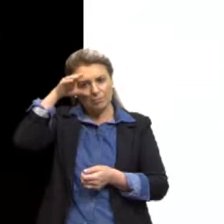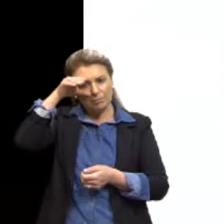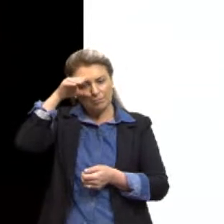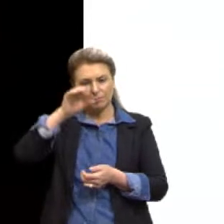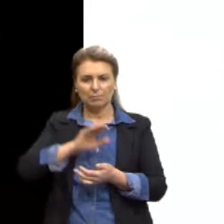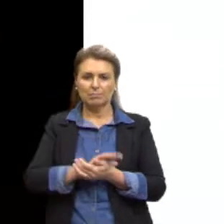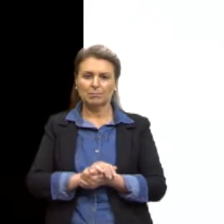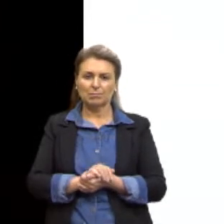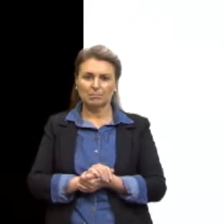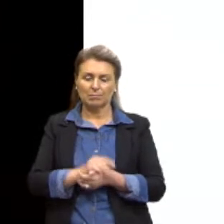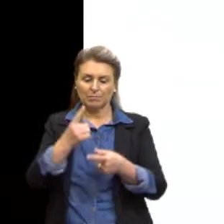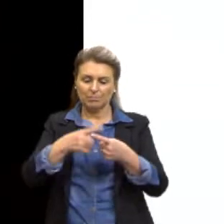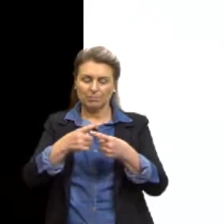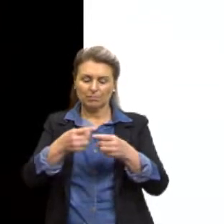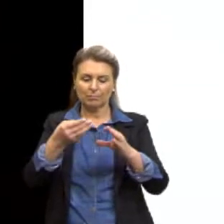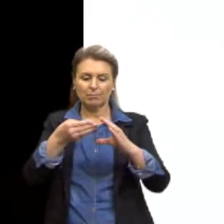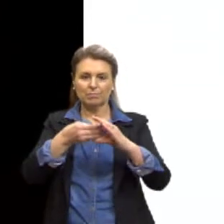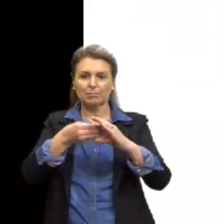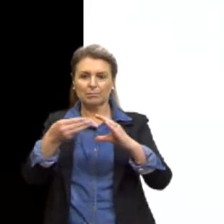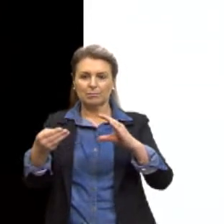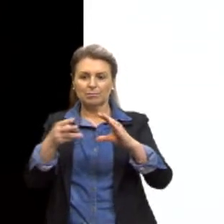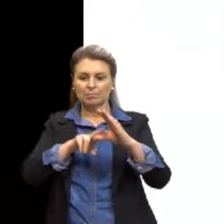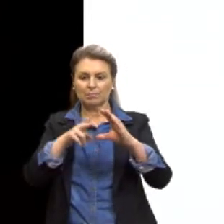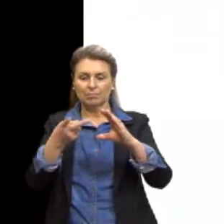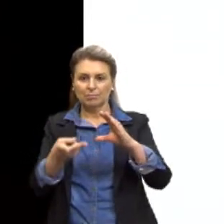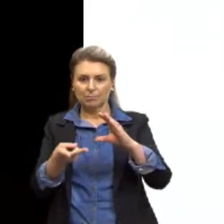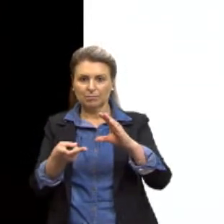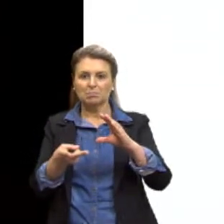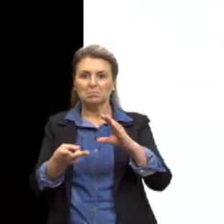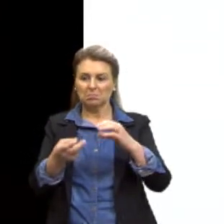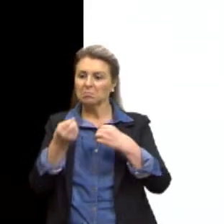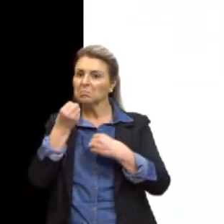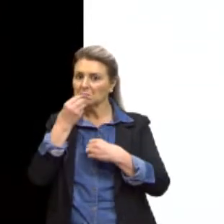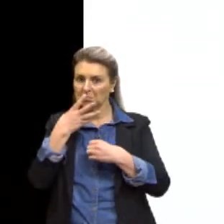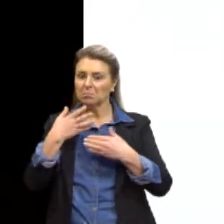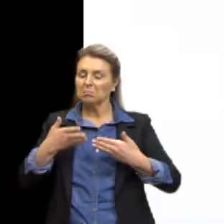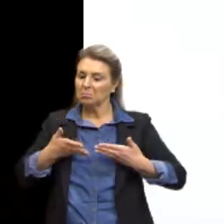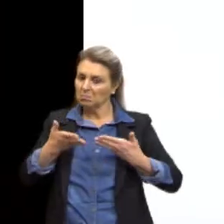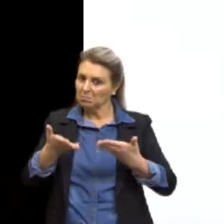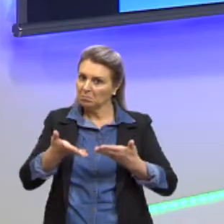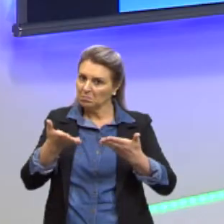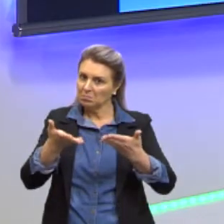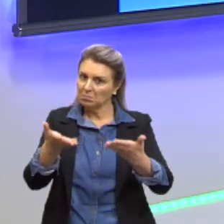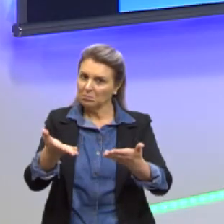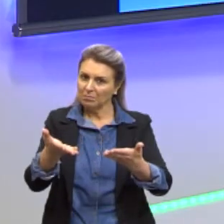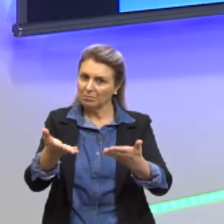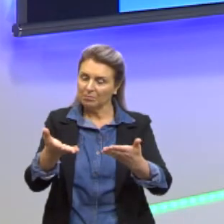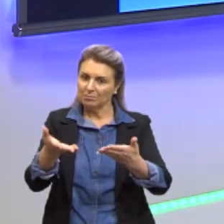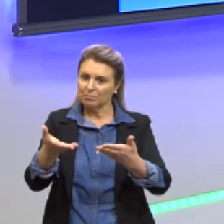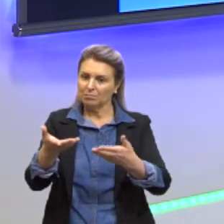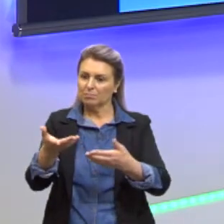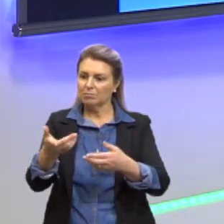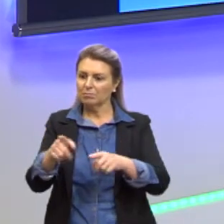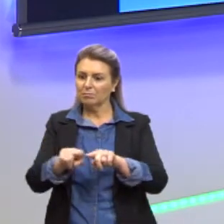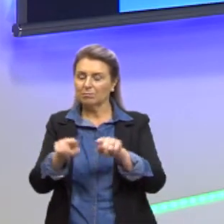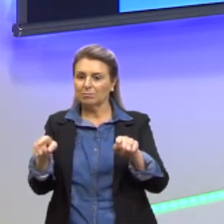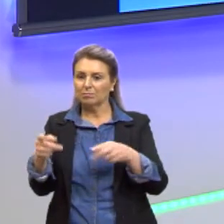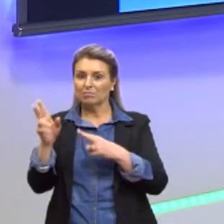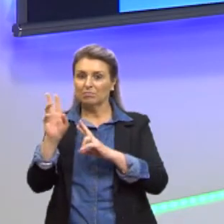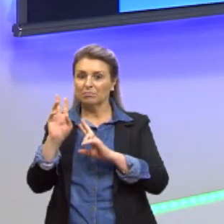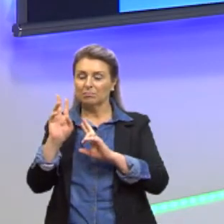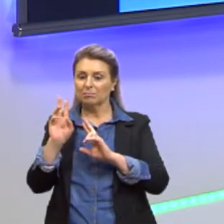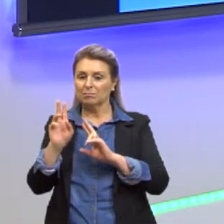Por que as células-tronca têm sucesso na terapia? O sucesso que não tem no transplante